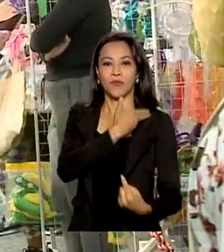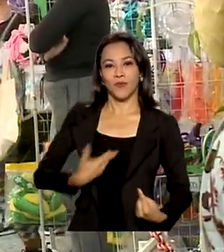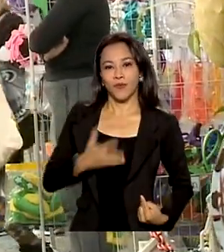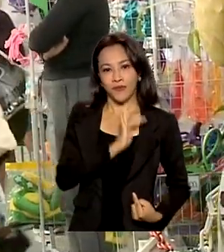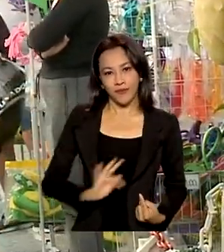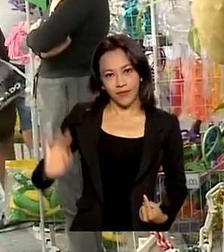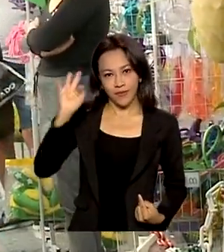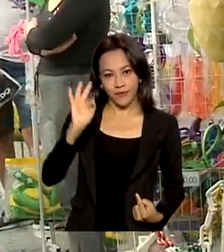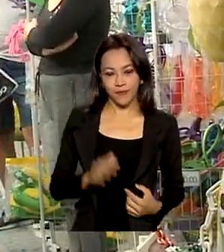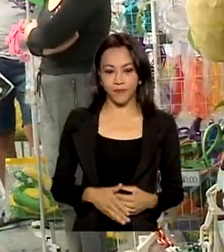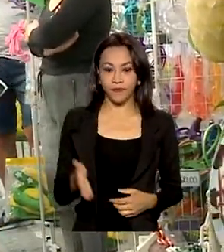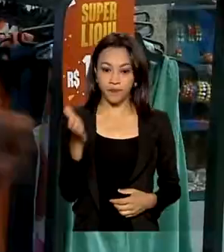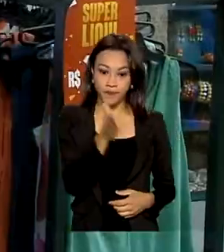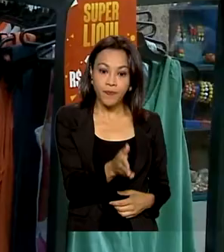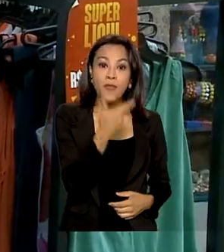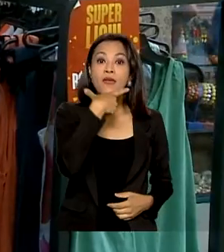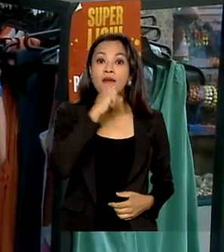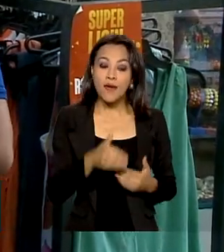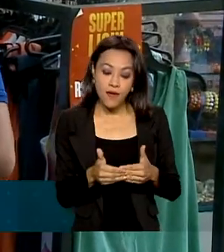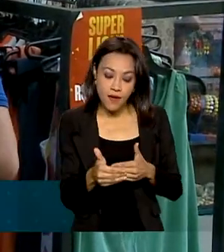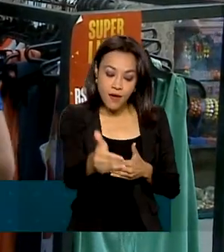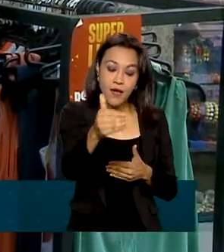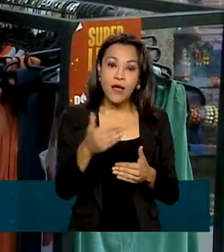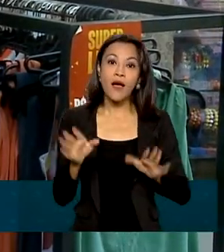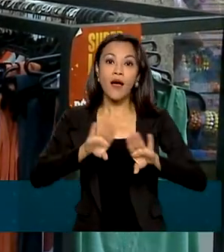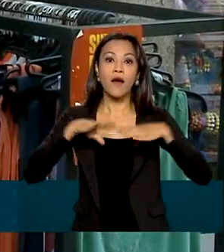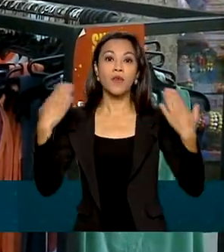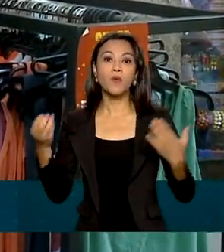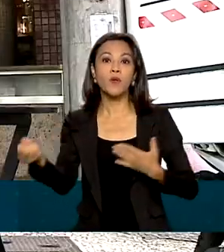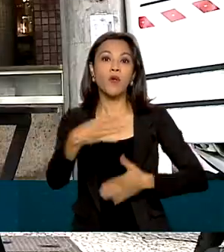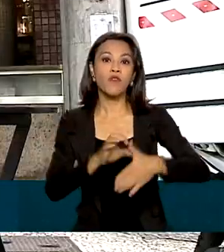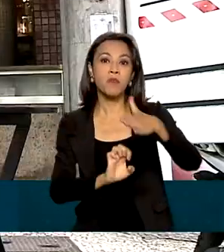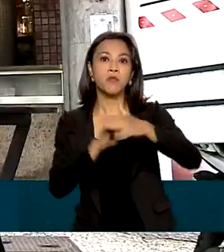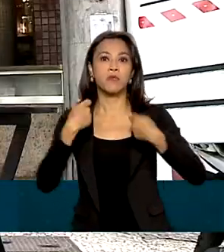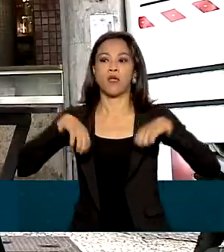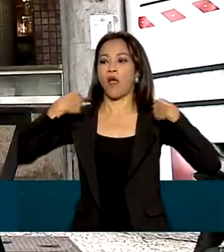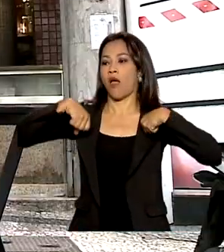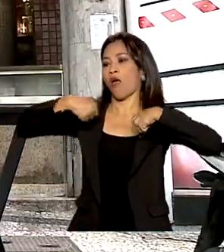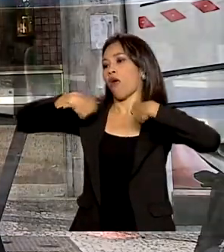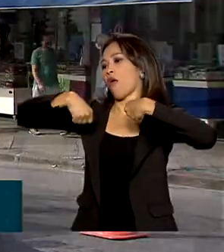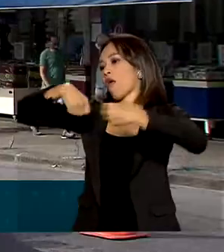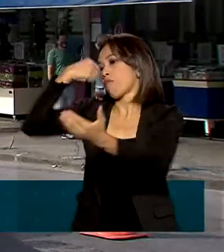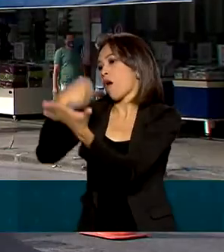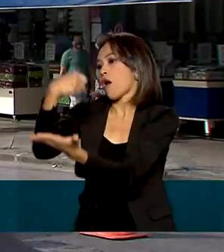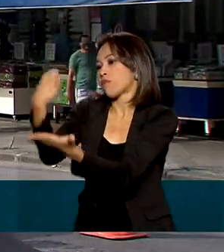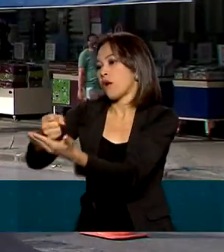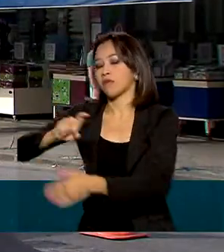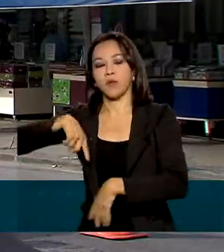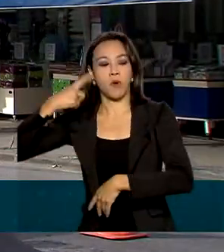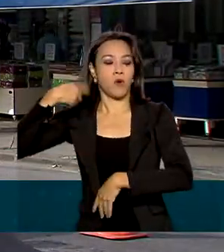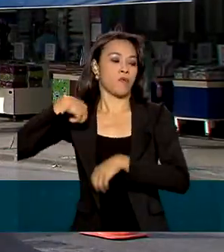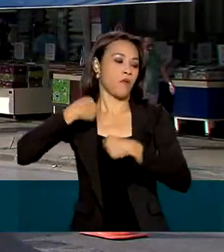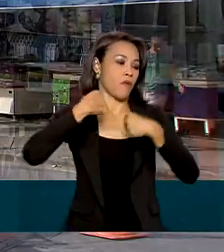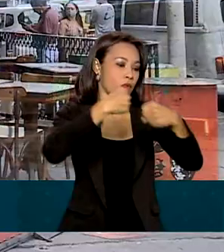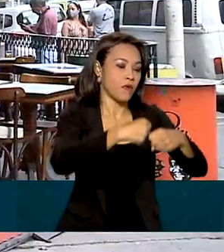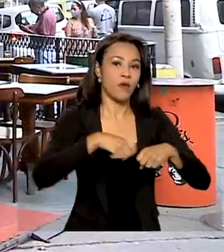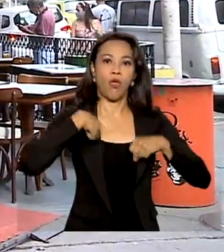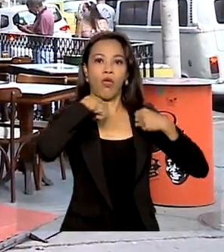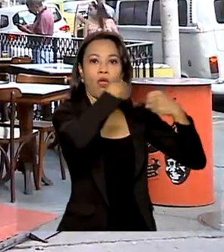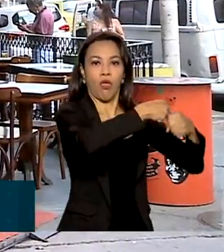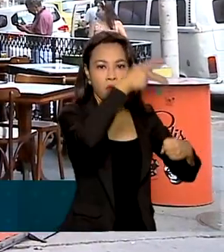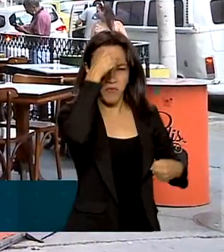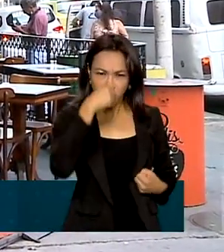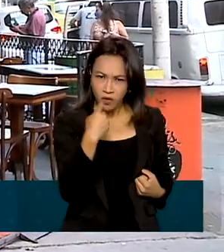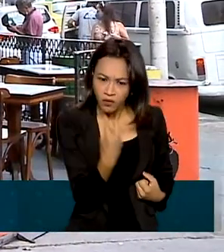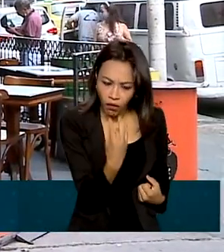Quem for abrir um novo negócio não precisa mais correr em cartórios, juntas comerciais e prefeituras. Tudo